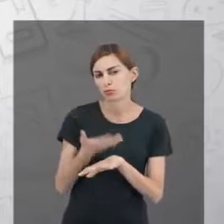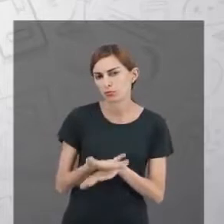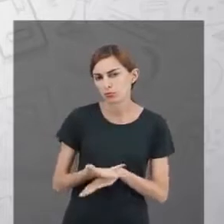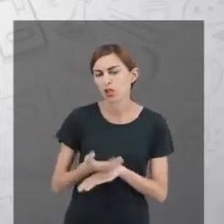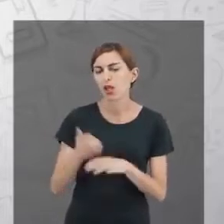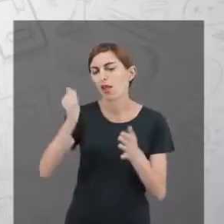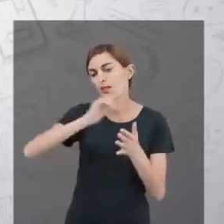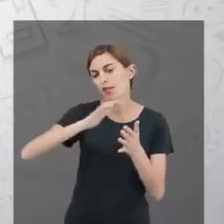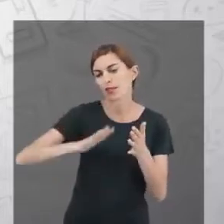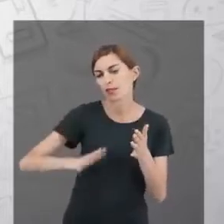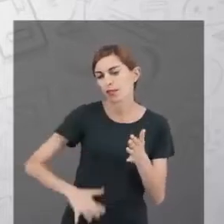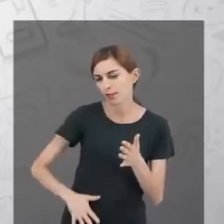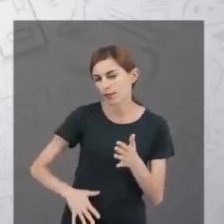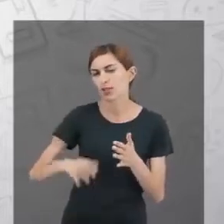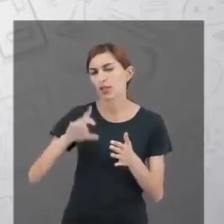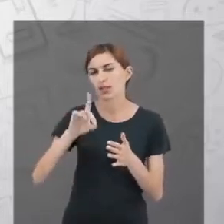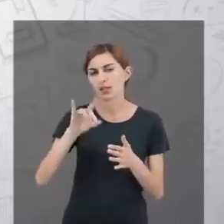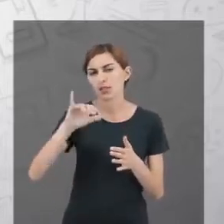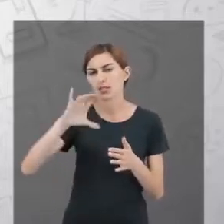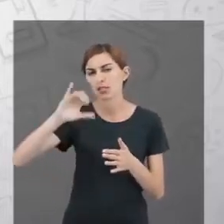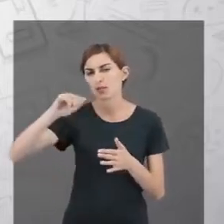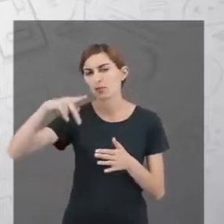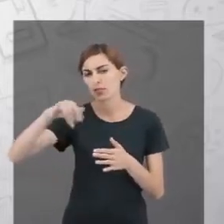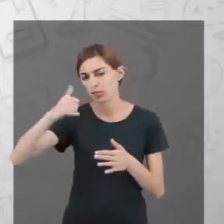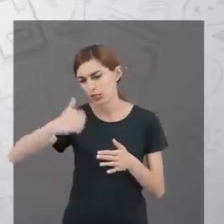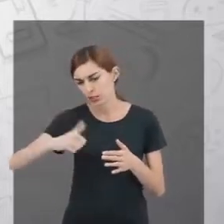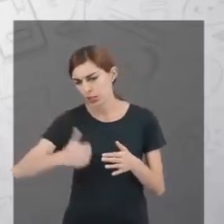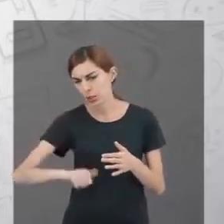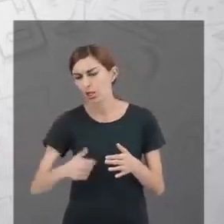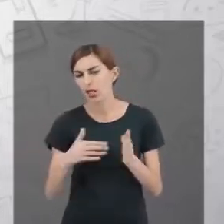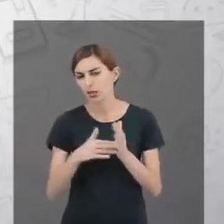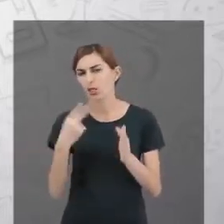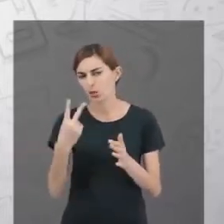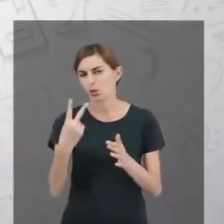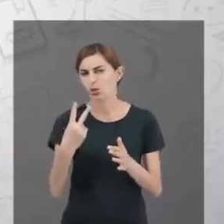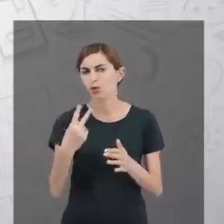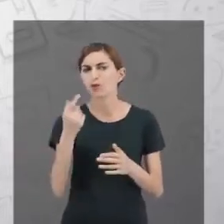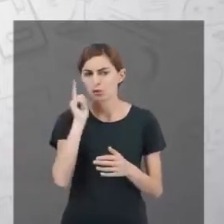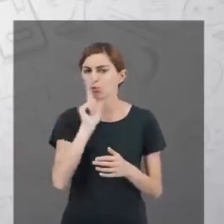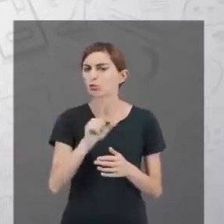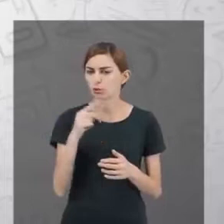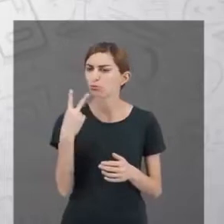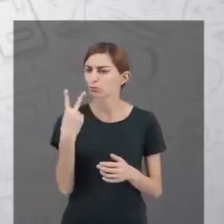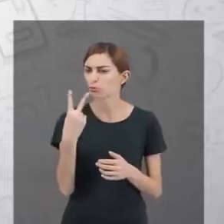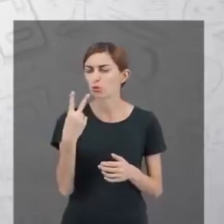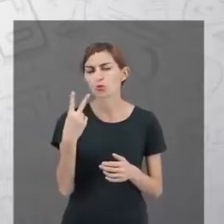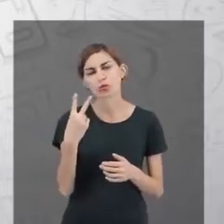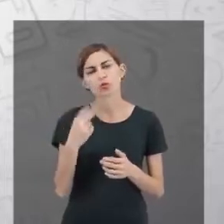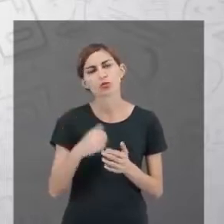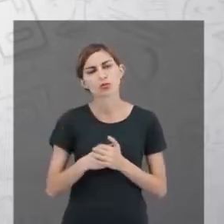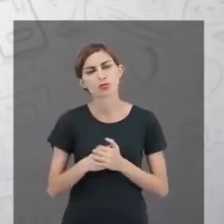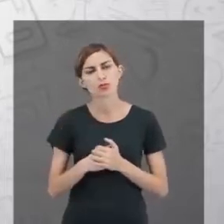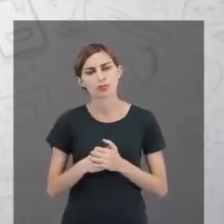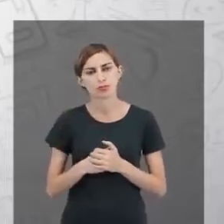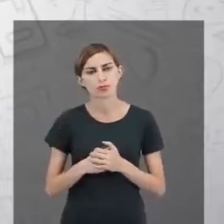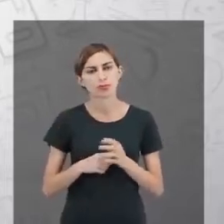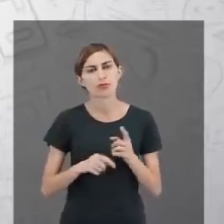na atividade da disciplina, avaliação da disciplina, que vale até dois, você tirou a nota máxima. Dois.